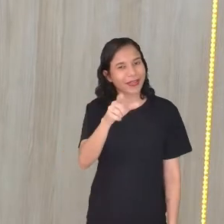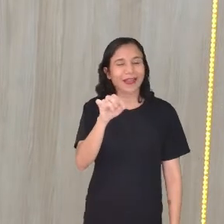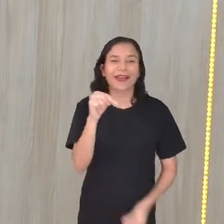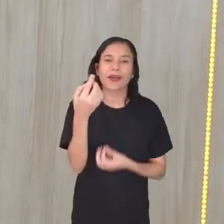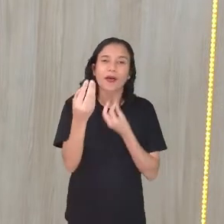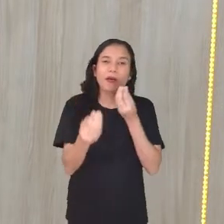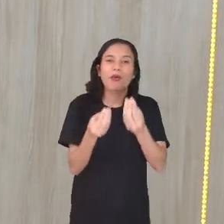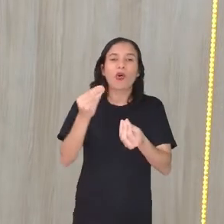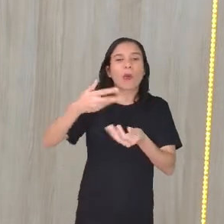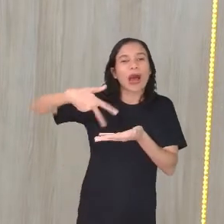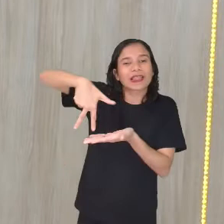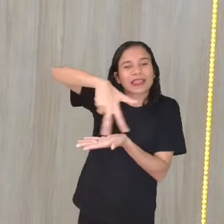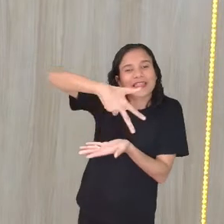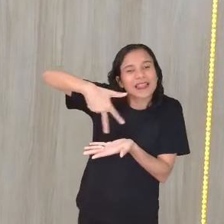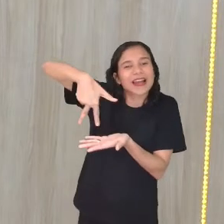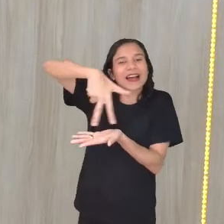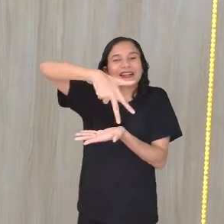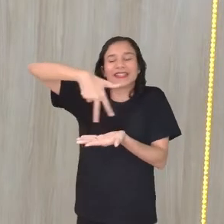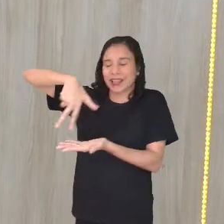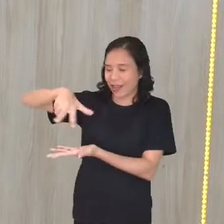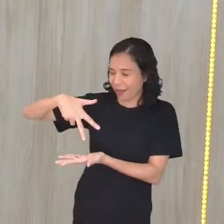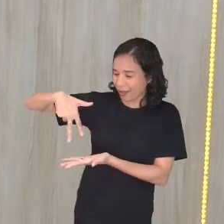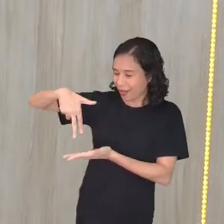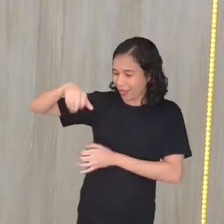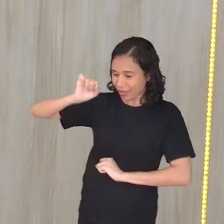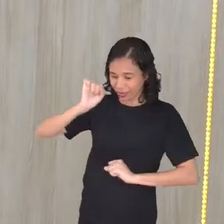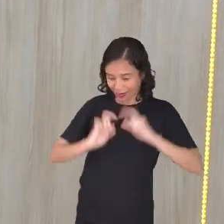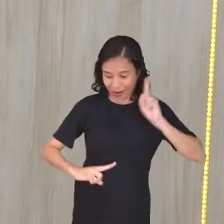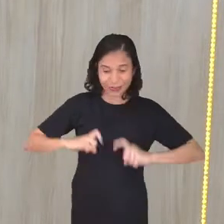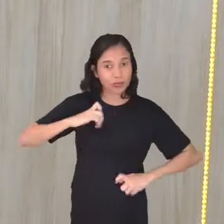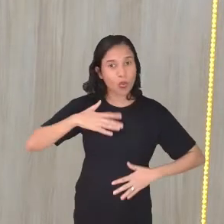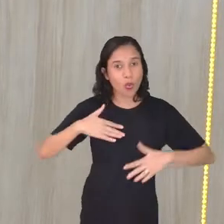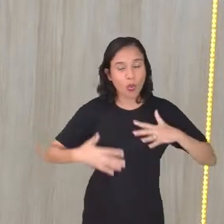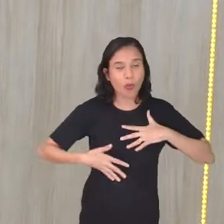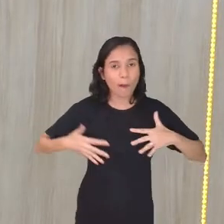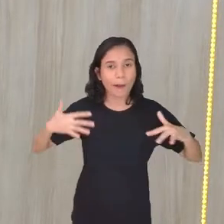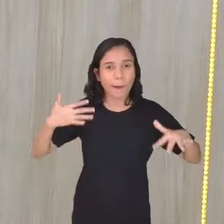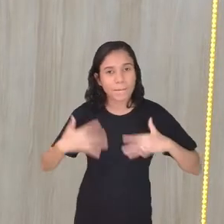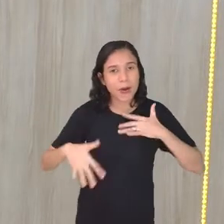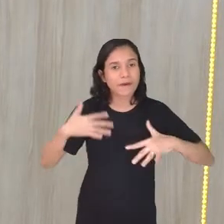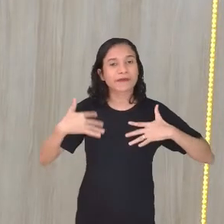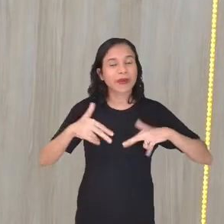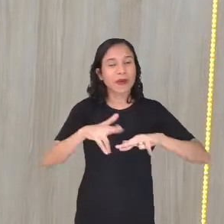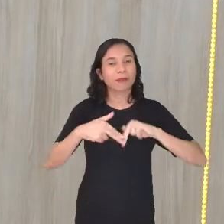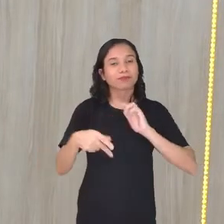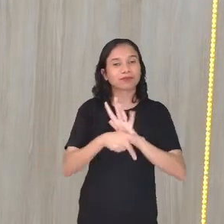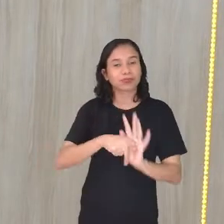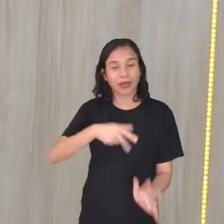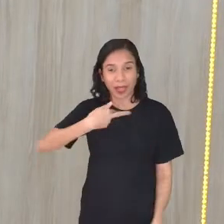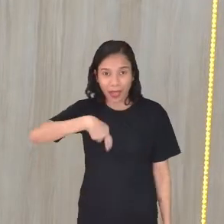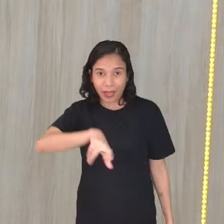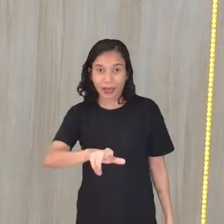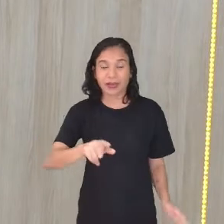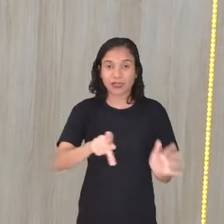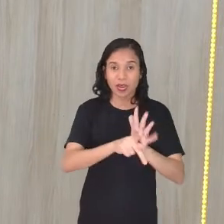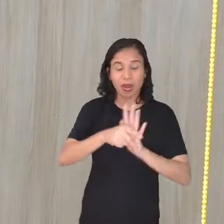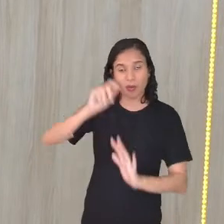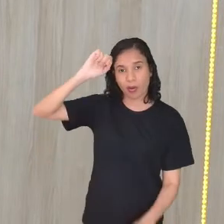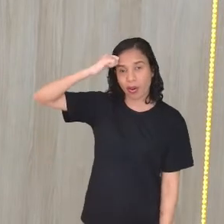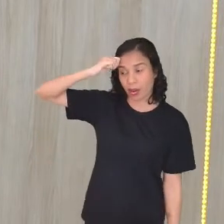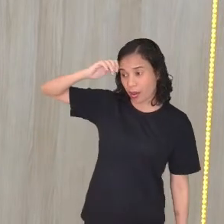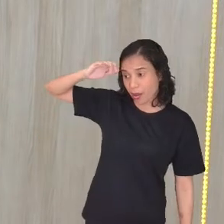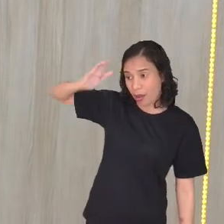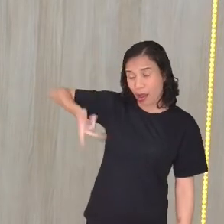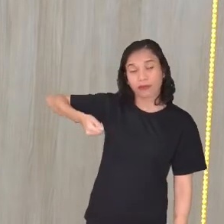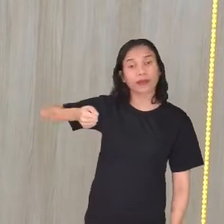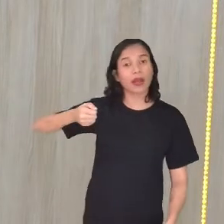Dessa questão da dança, da expressão corpórea, né? E nas religiões de matriz africana, né?